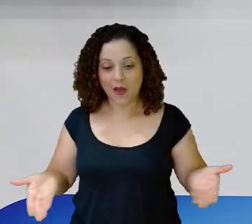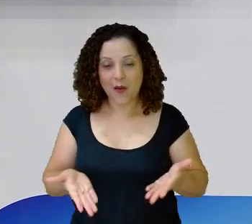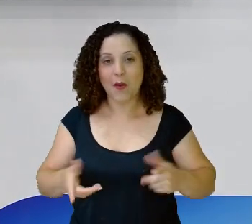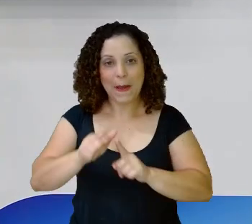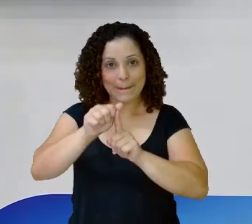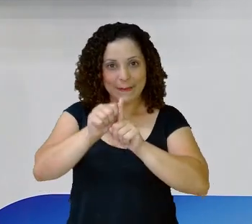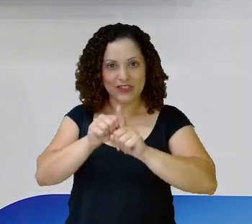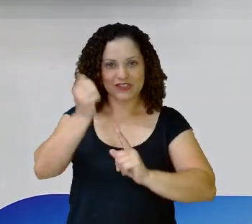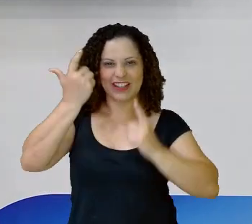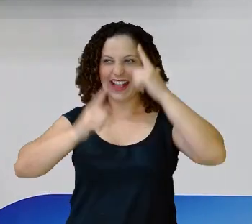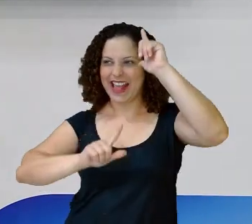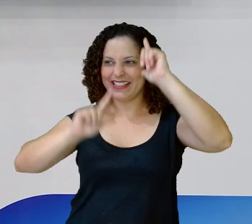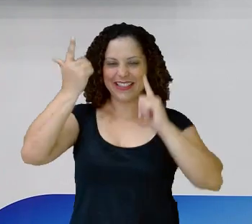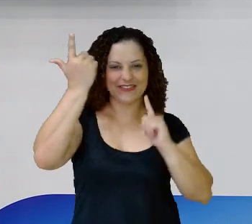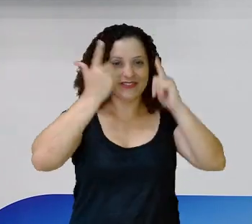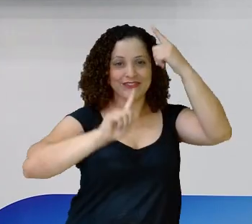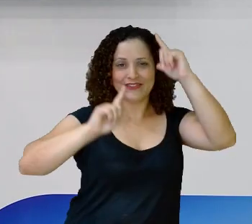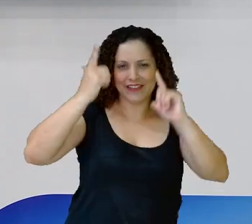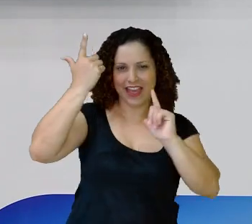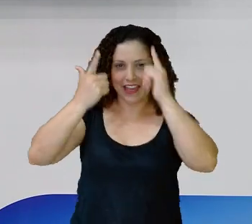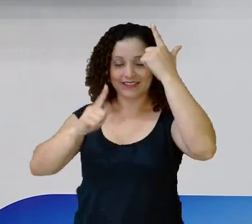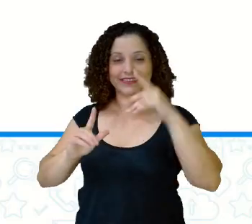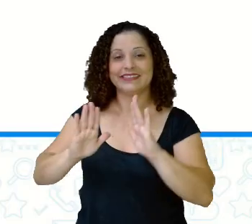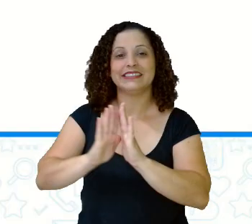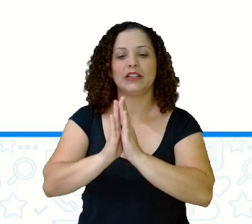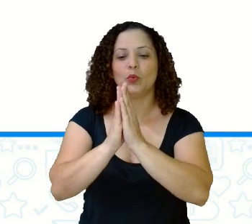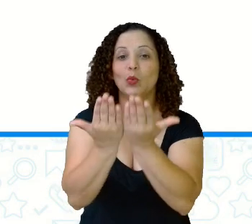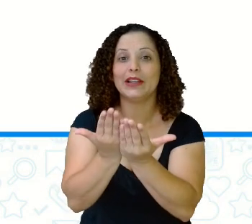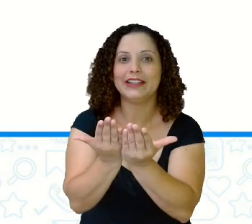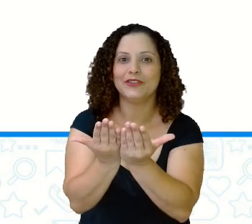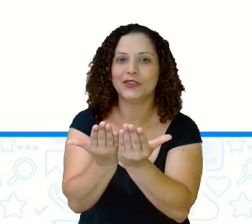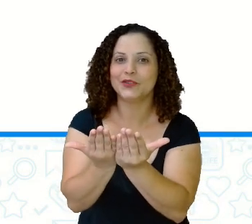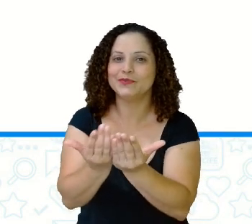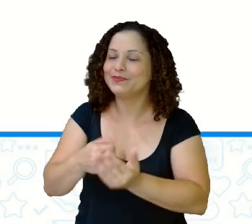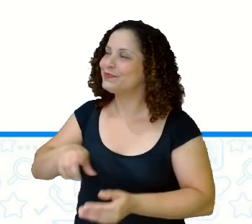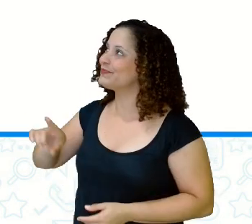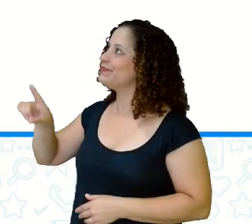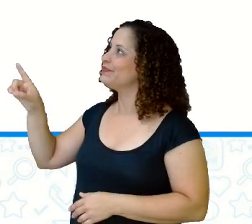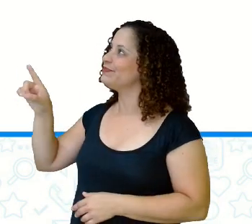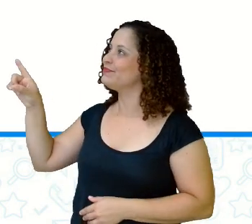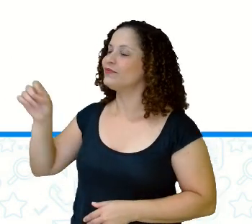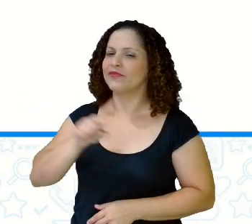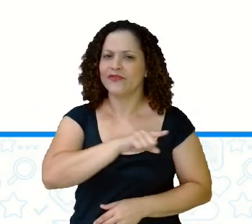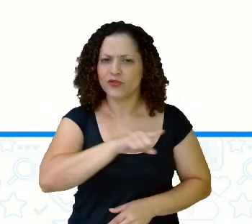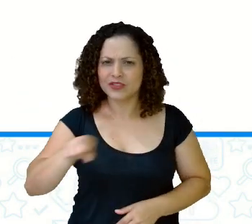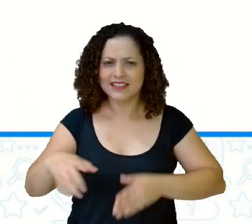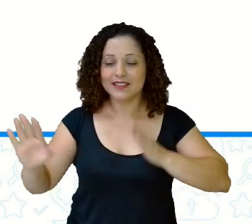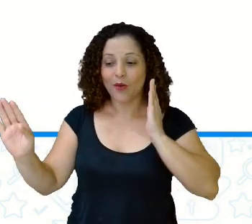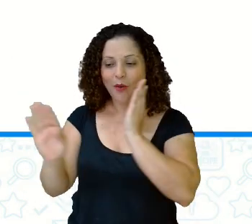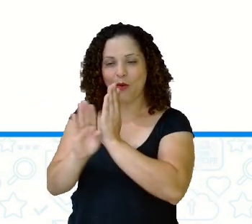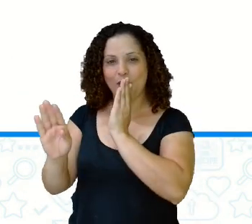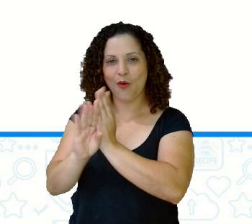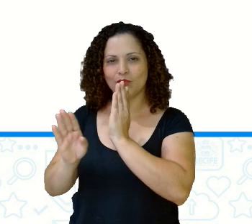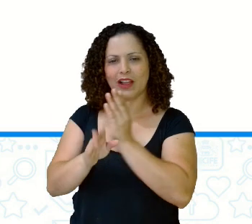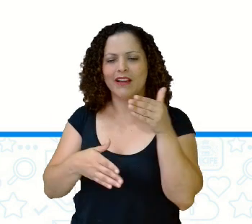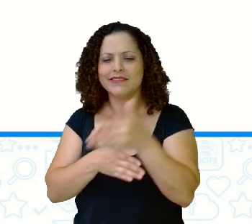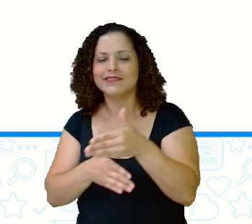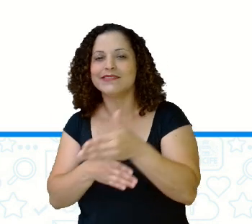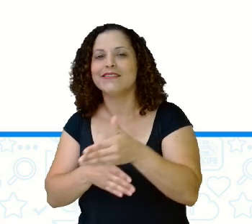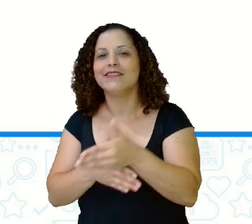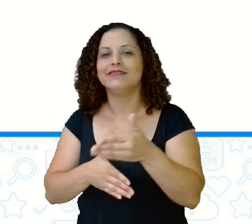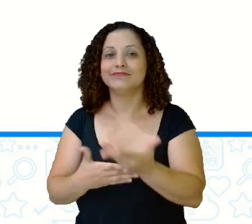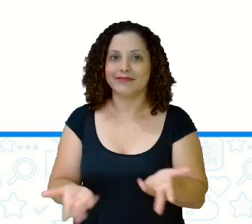eu trouxe para vocês aqui, ó, um livro, né? Que vocês encontram na Árvore do Livro, quem